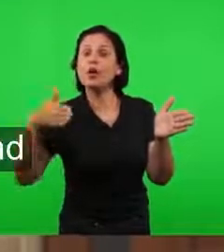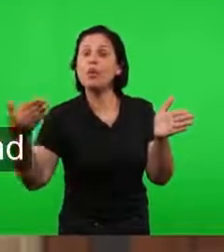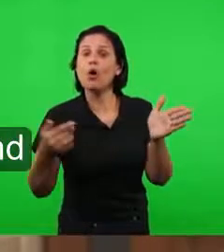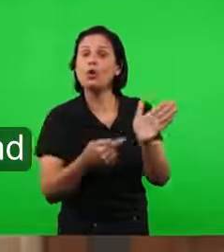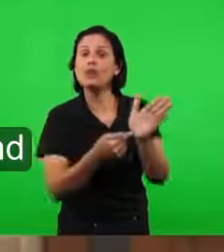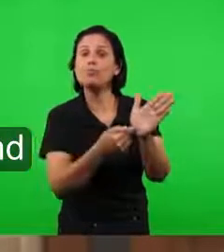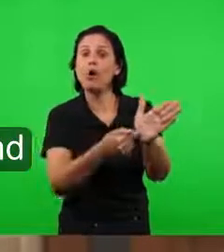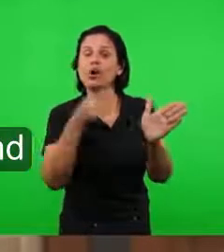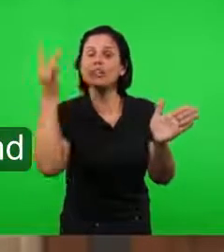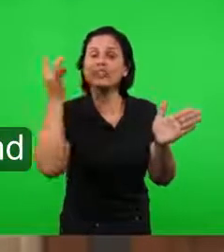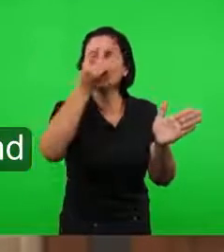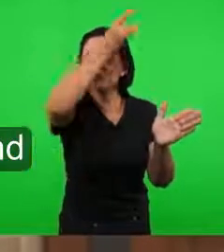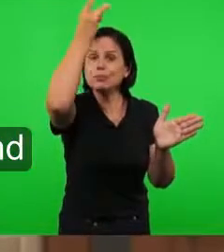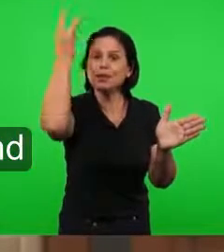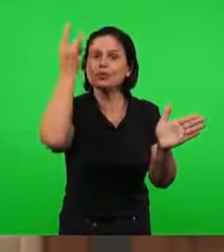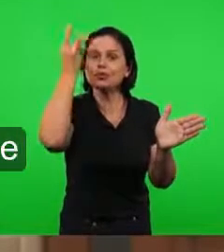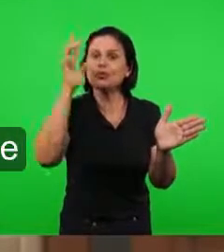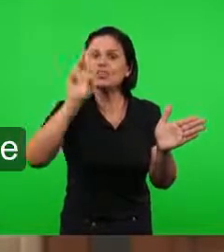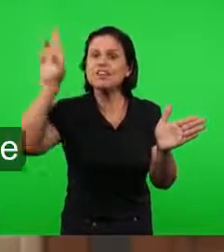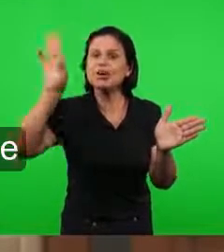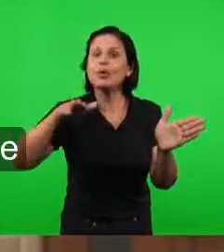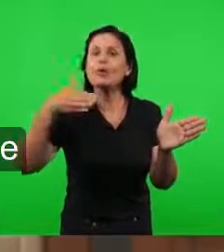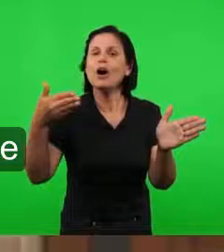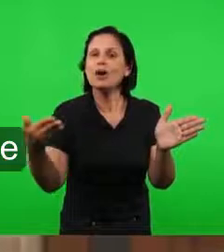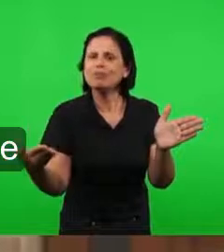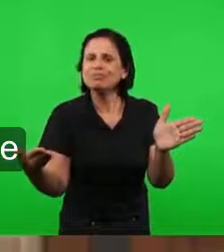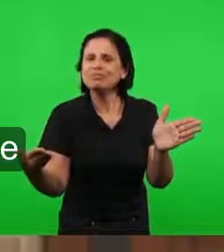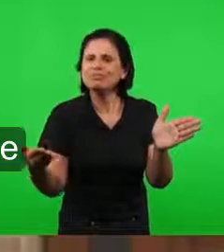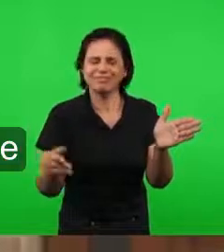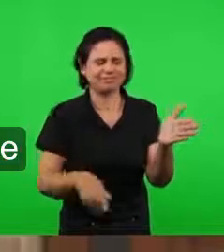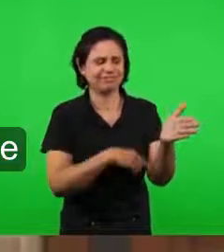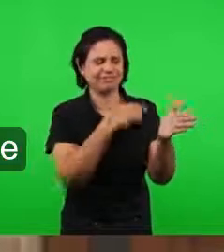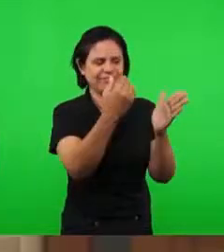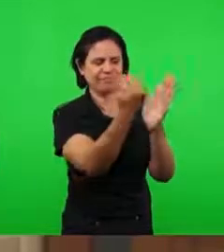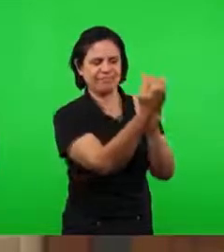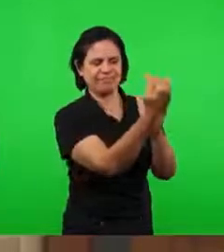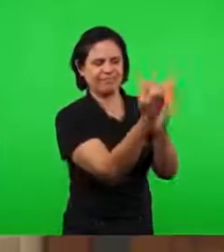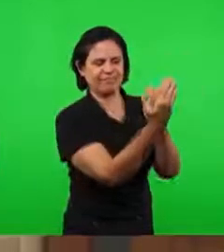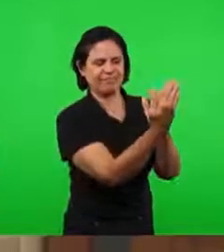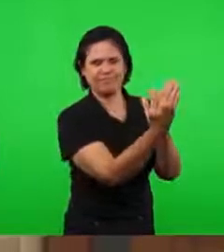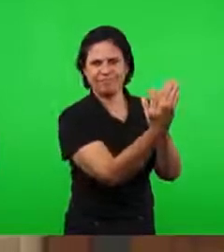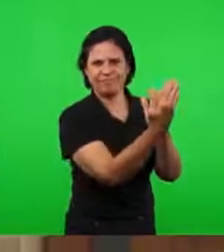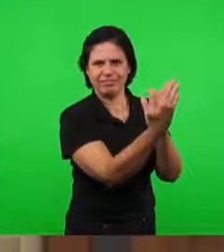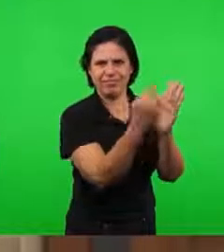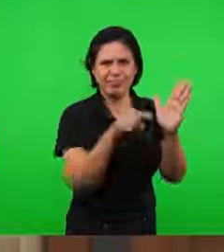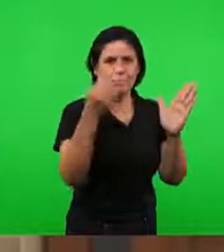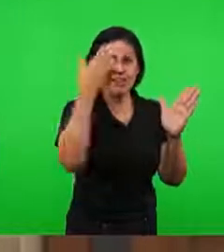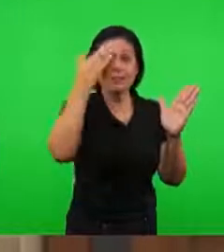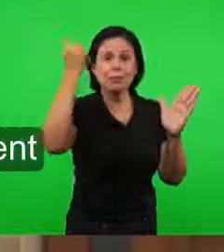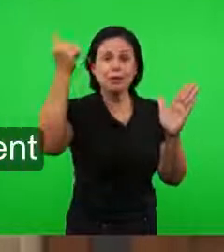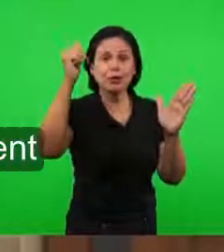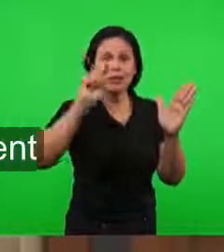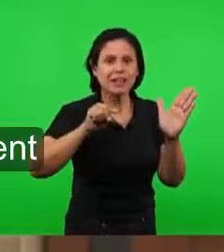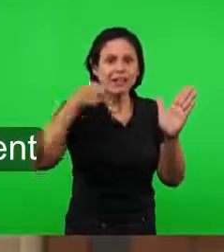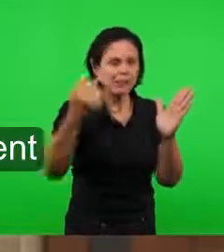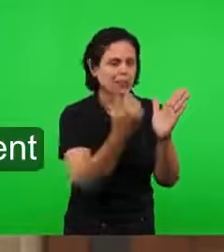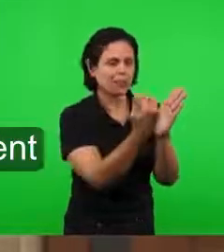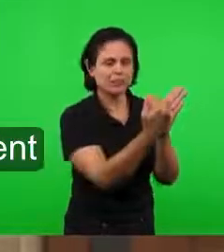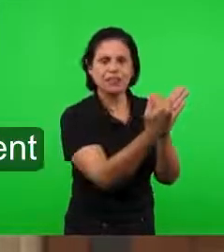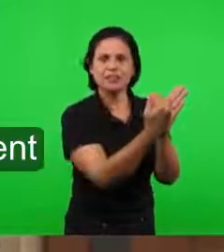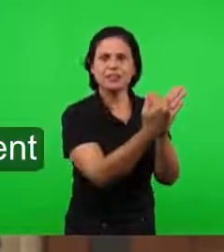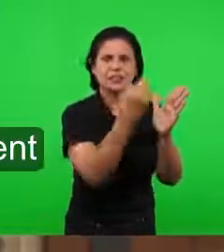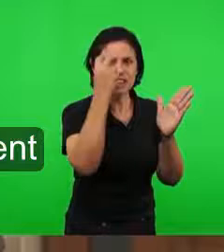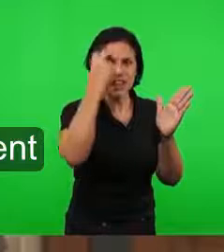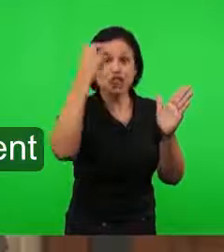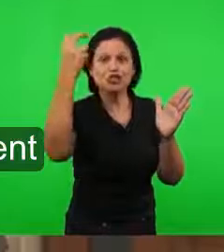o versículo ou parte do versículo onde se encontra a operação do Espírito do Senhor? Depois a operação do Espírito de sabedoria, depois a operação do